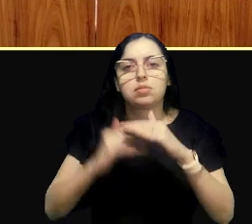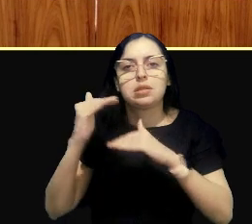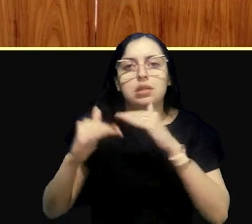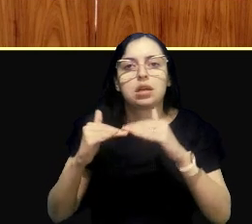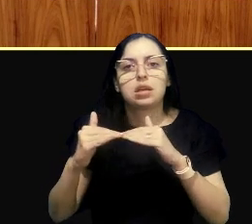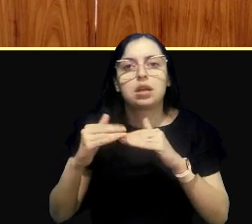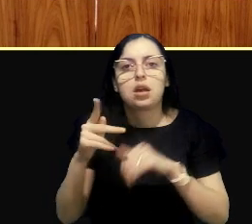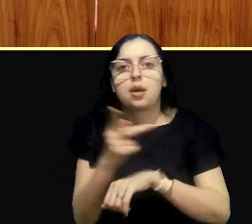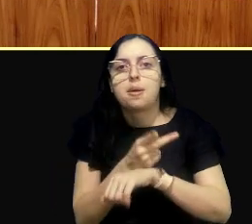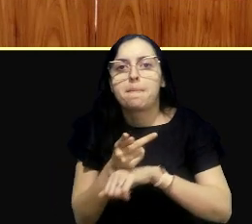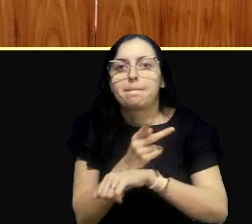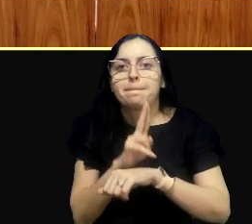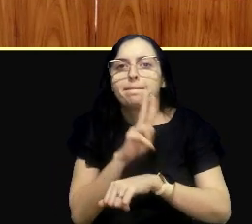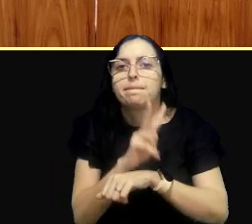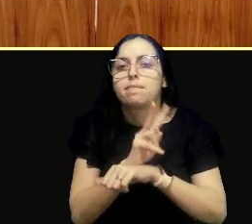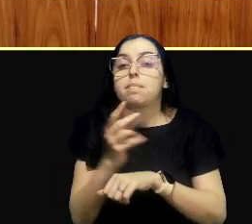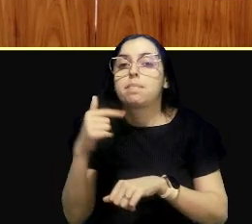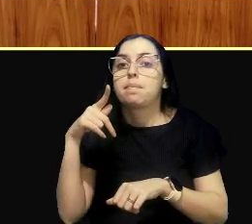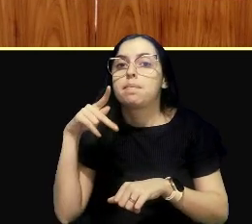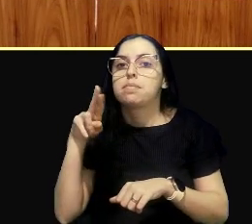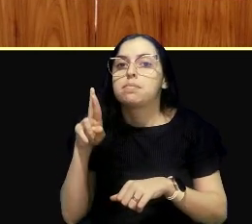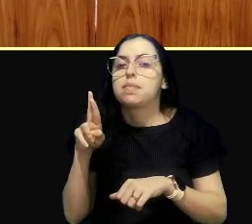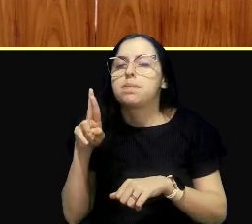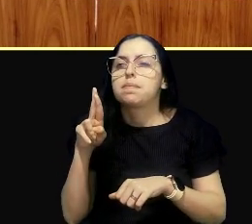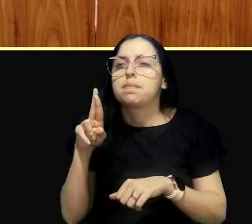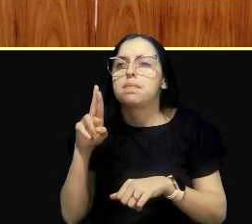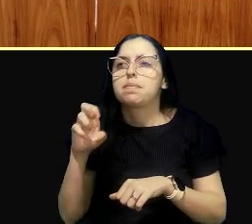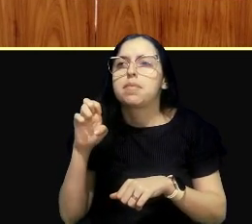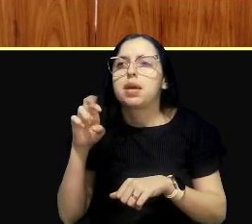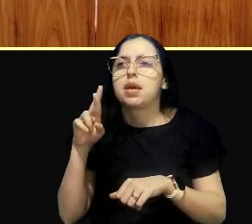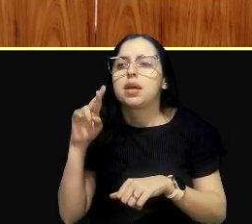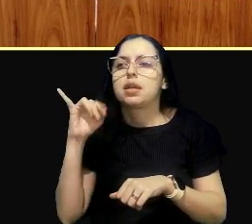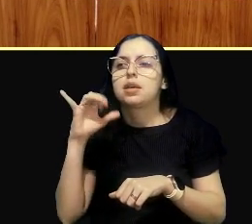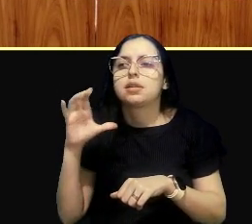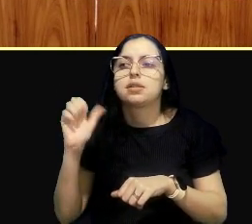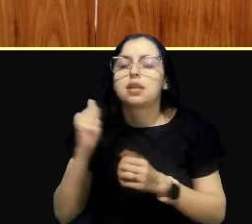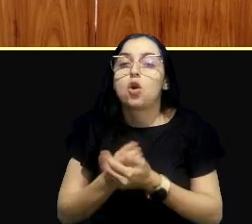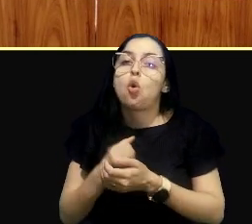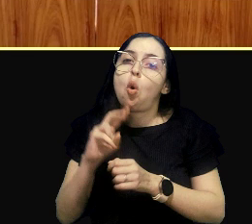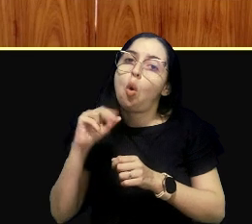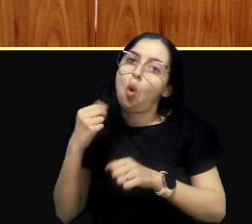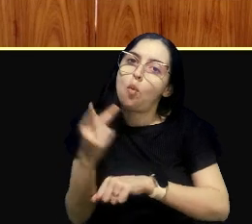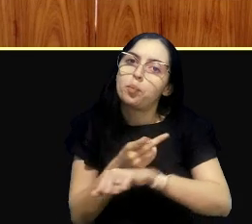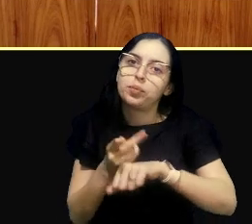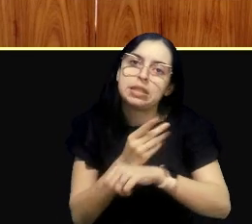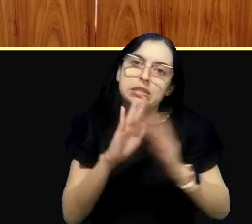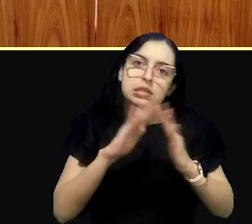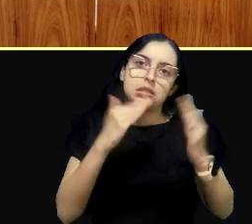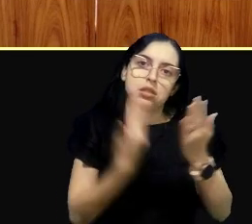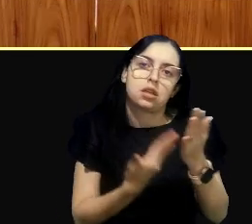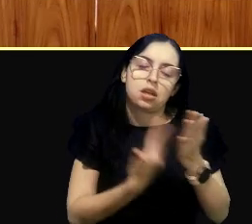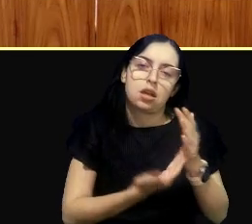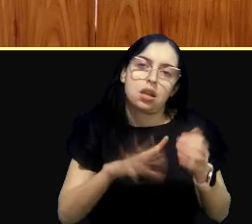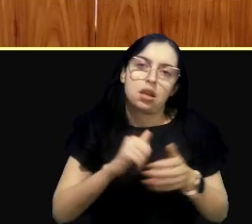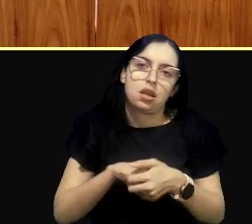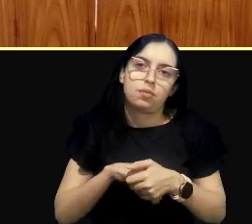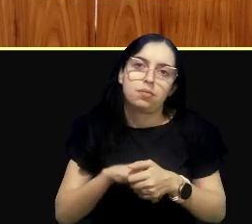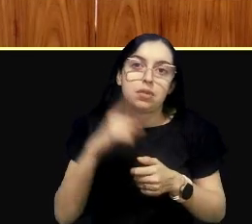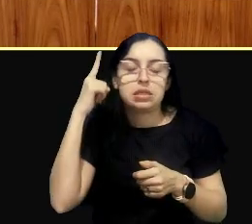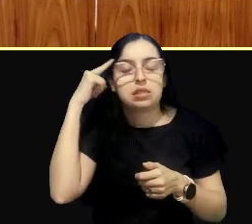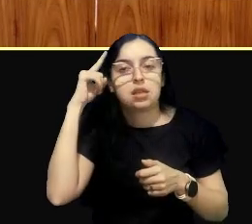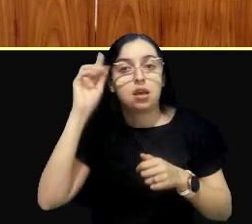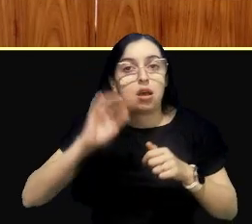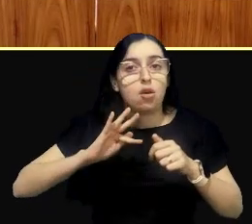perícia ou a pesquisa acadêmica contribuiria para pensar, além do